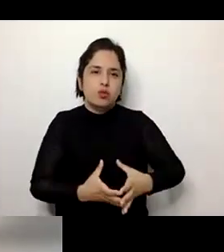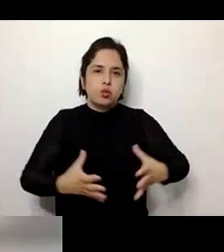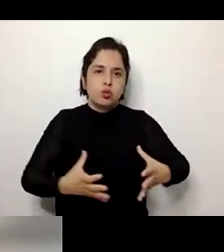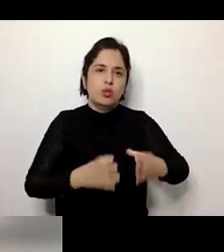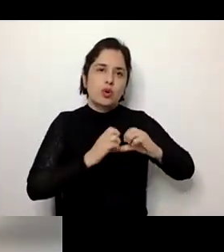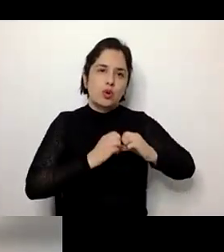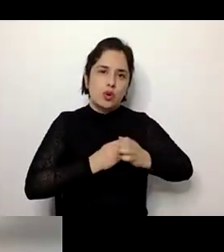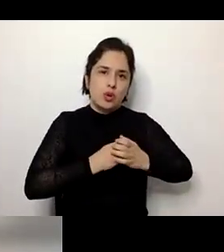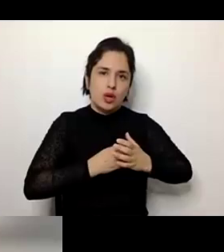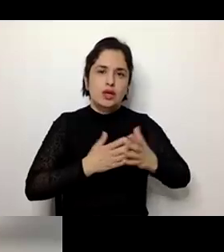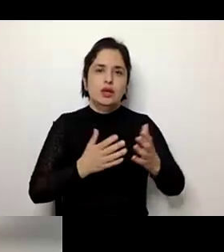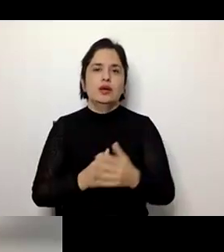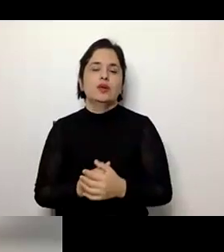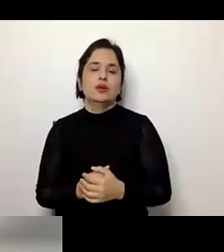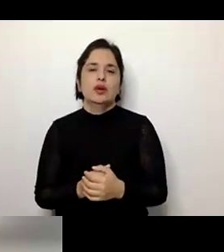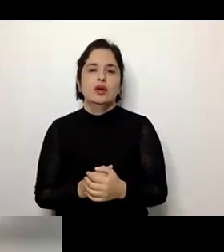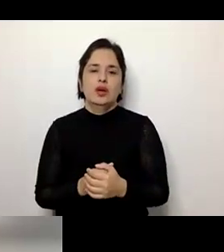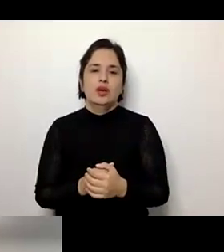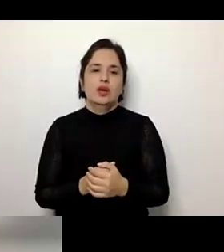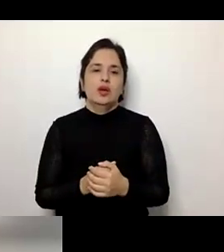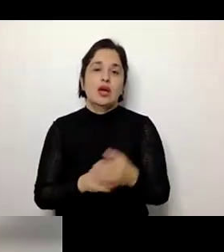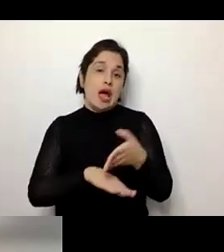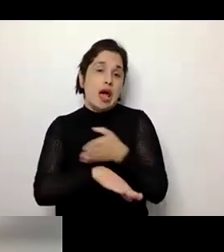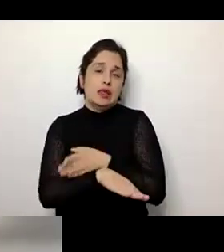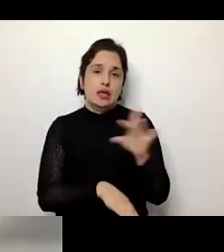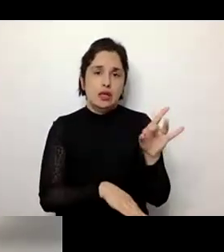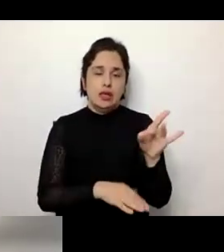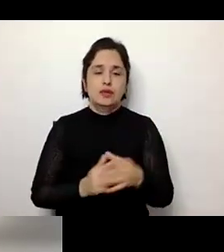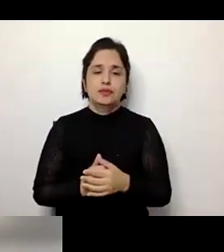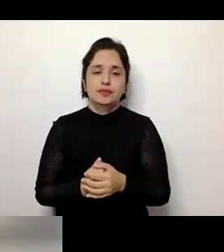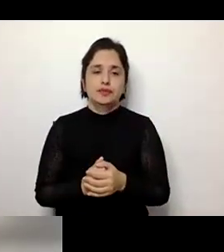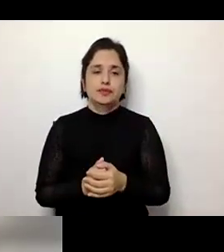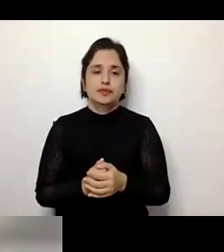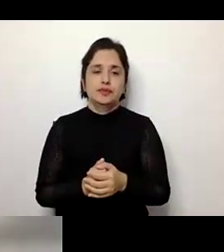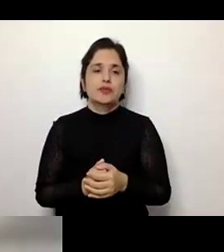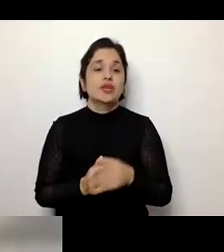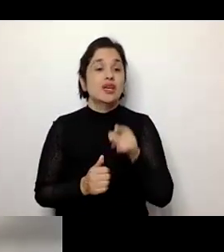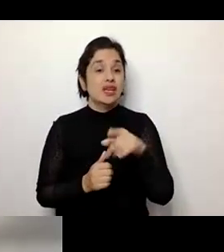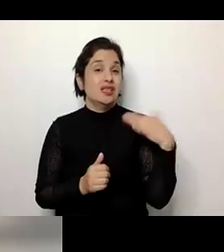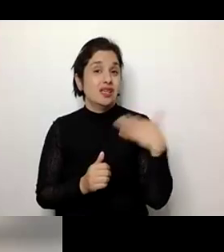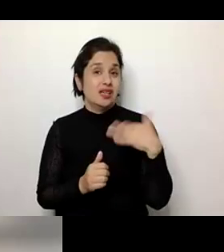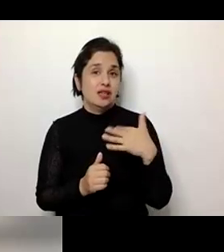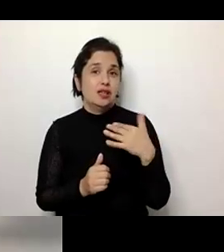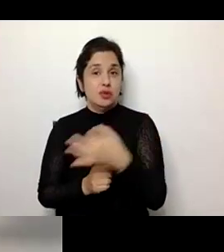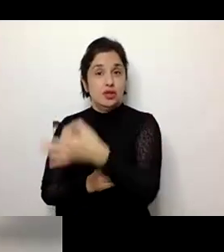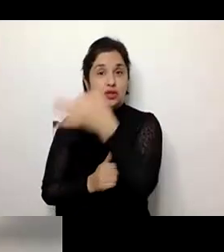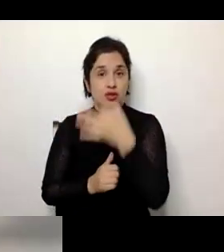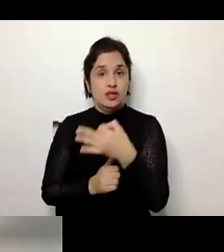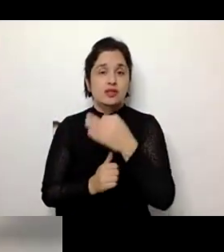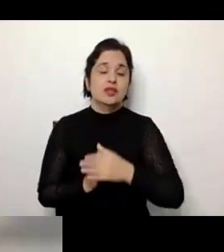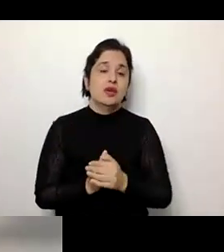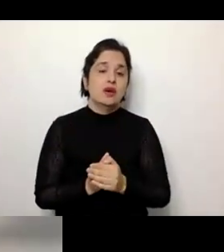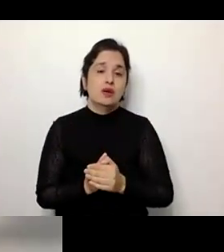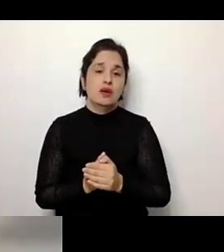problemas cardíacos muito tempranamente. E aí o importante que nos dizia Priscila,